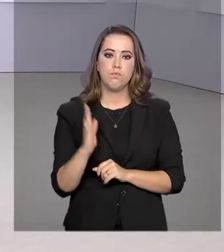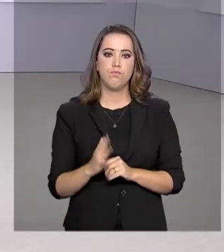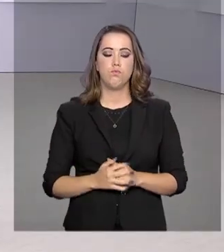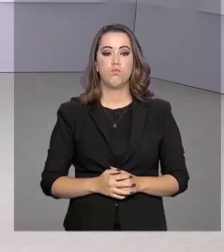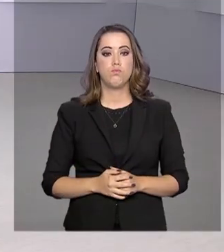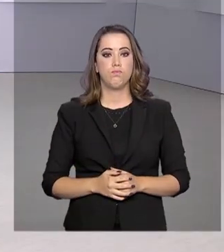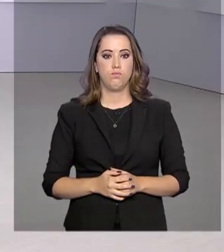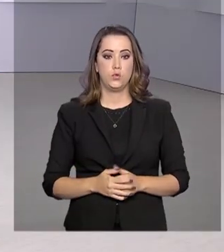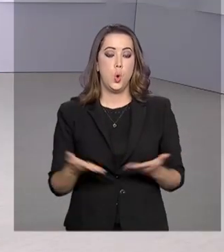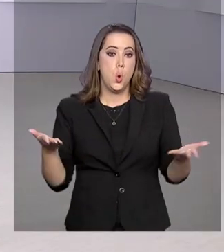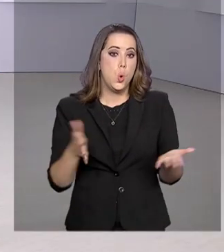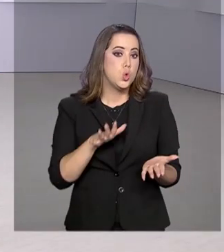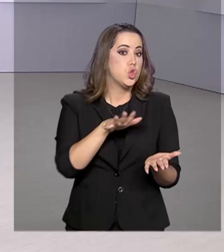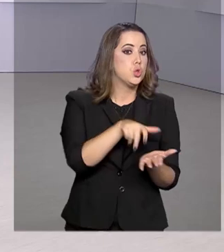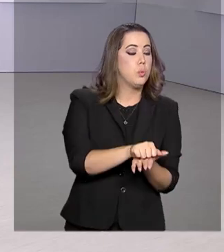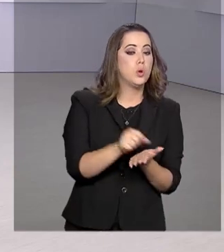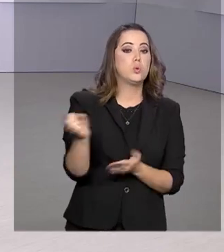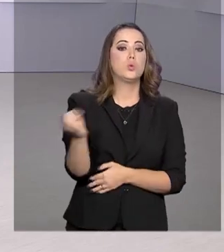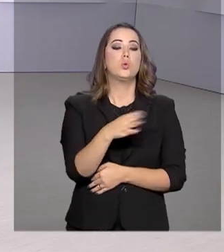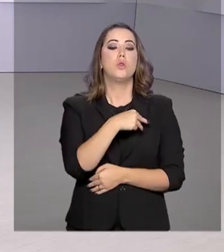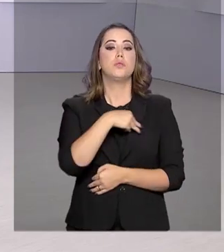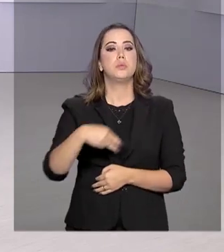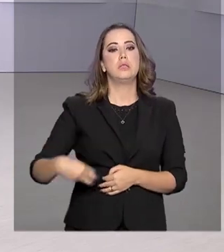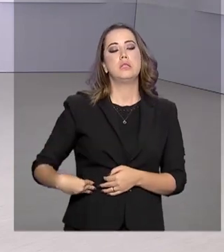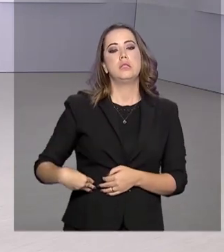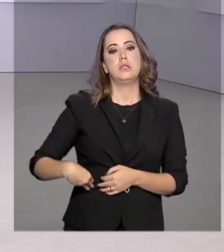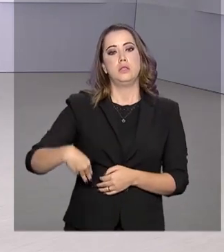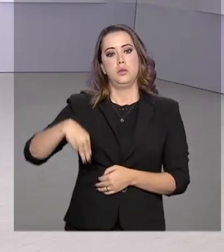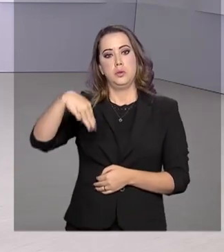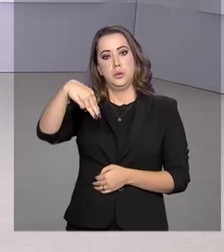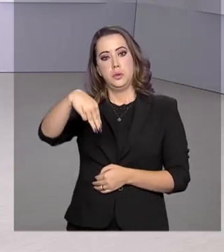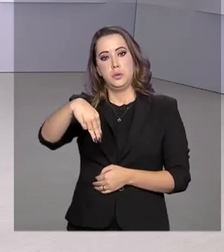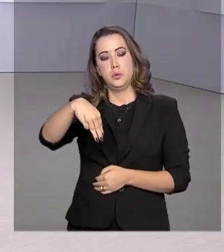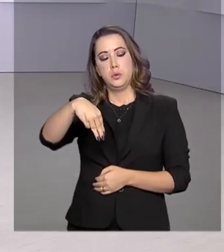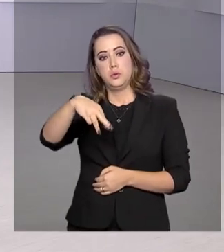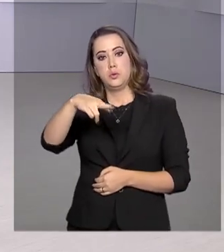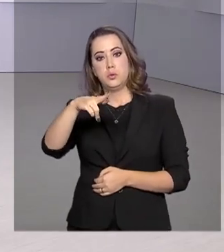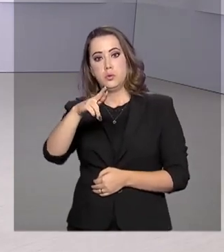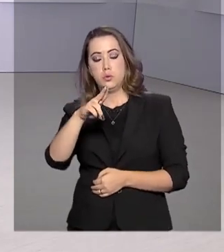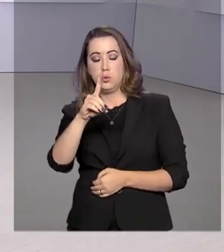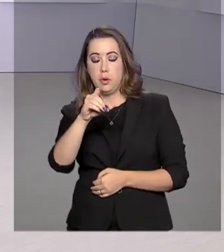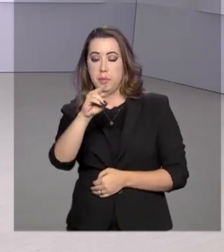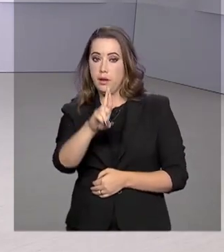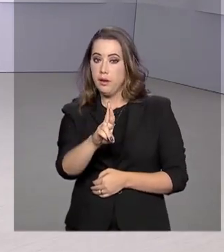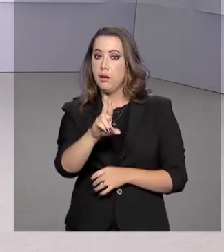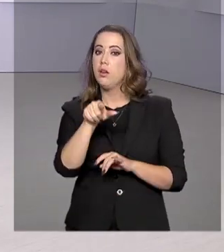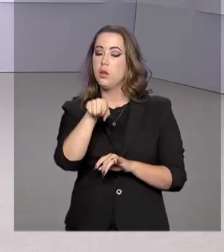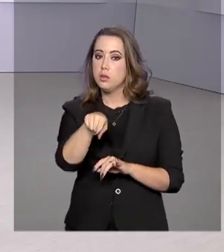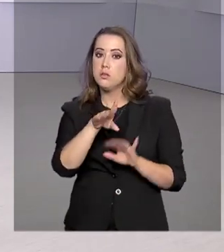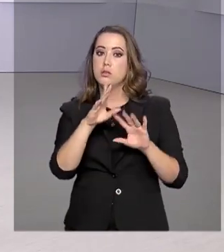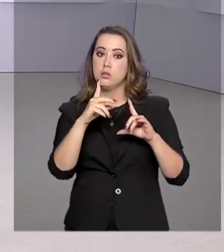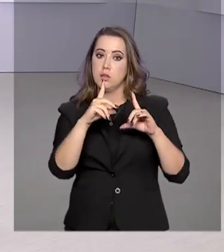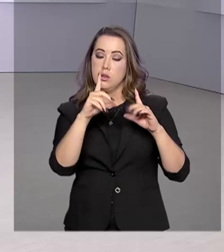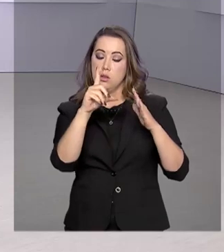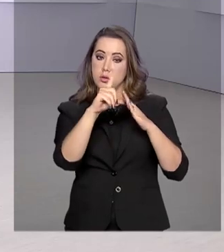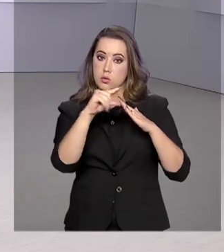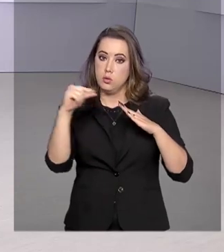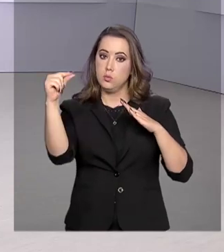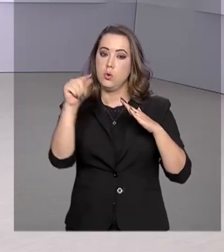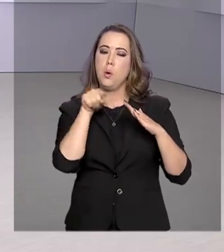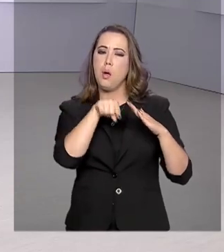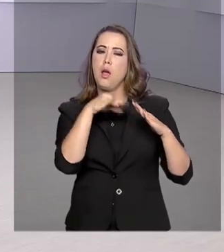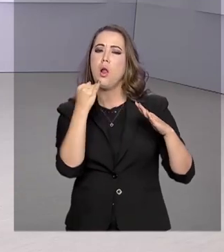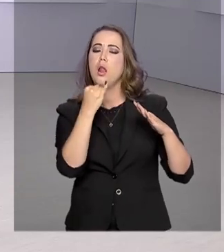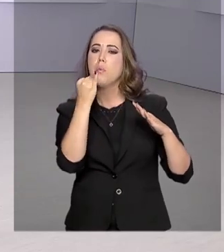Tomou posse hoje o novo ministro do Desenvolvimento Regional, Rogério Marinho, em cerimônia no Palácio do Planalto. A pasta é